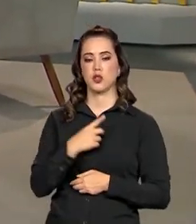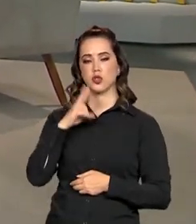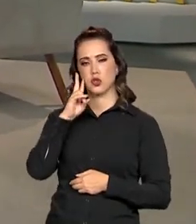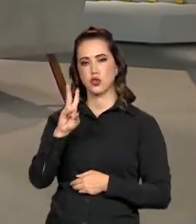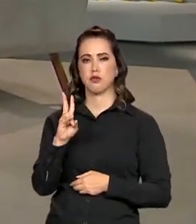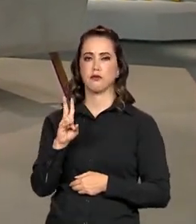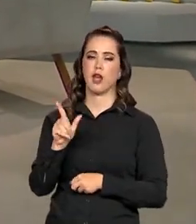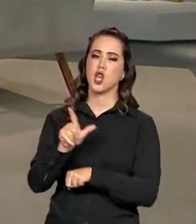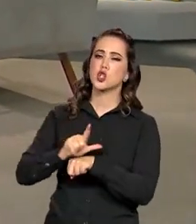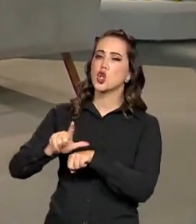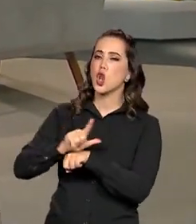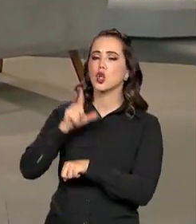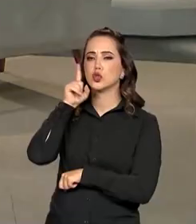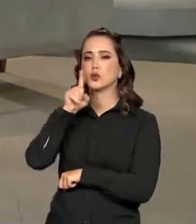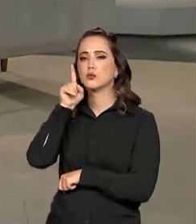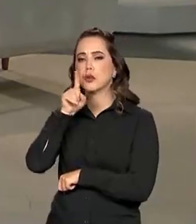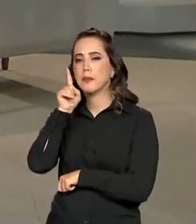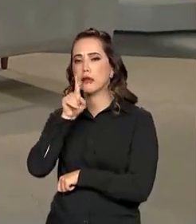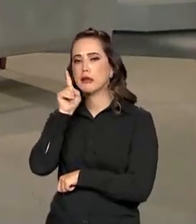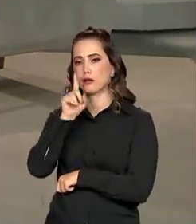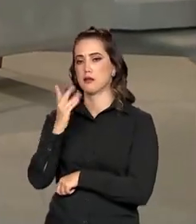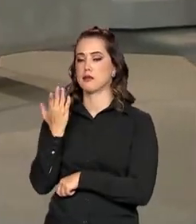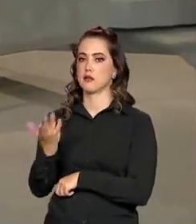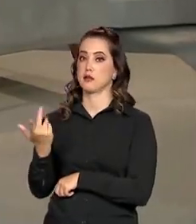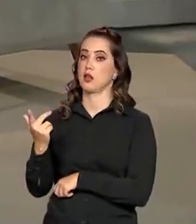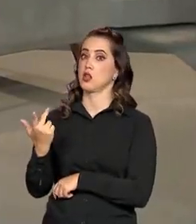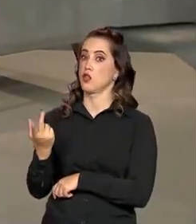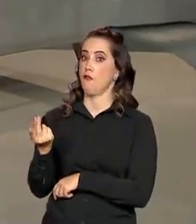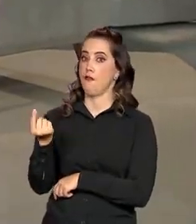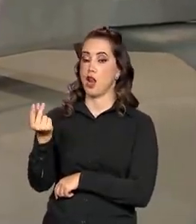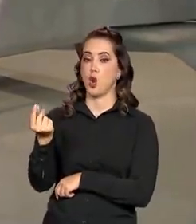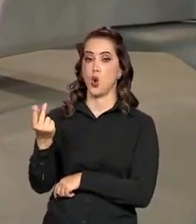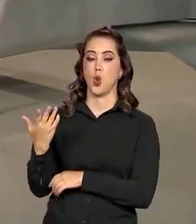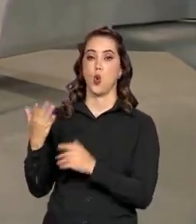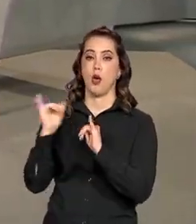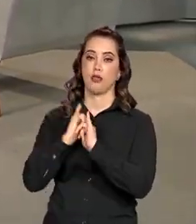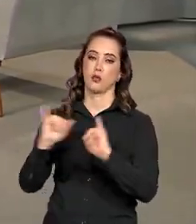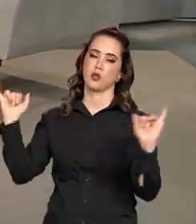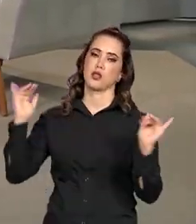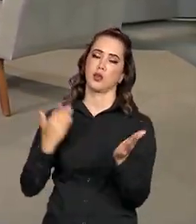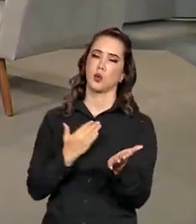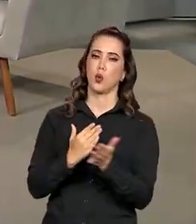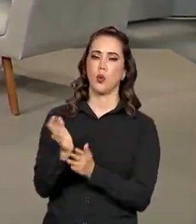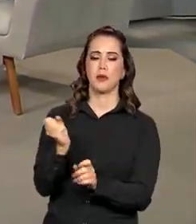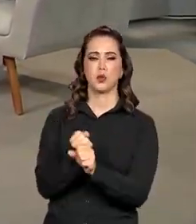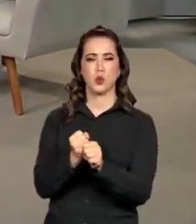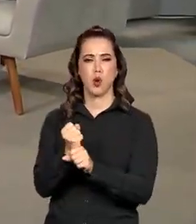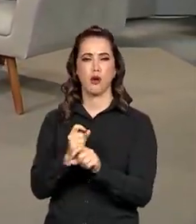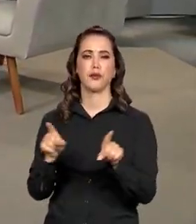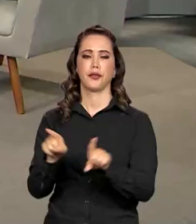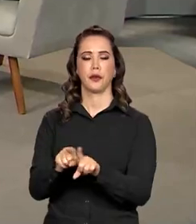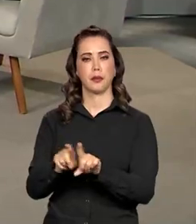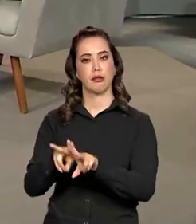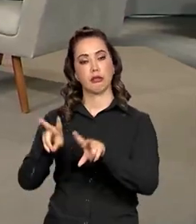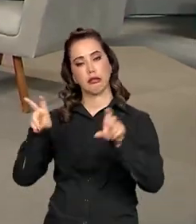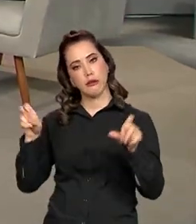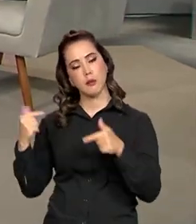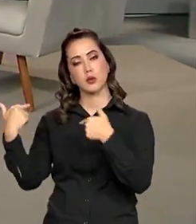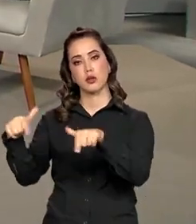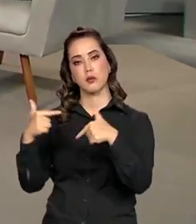americanas e desse rombo que foi anunciado agora no começo do ano, temos a questão dos trabalhadores.